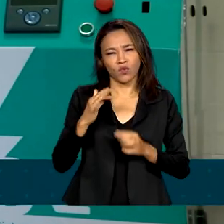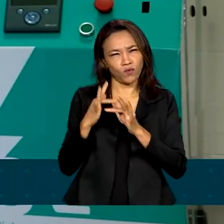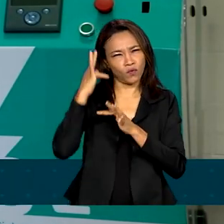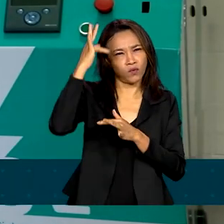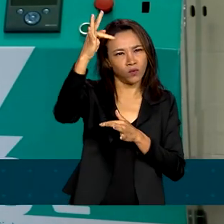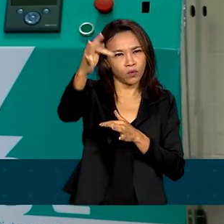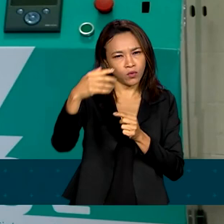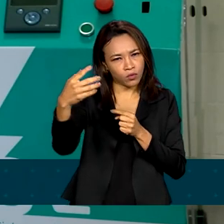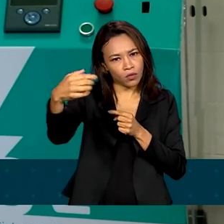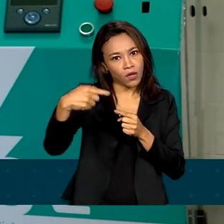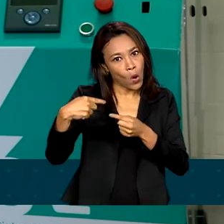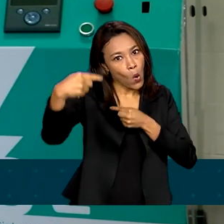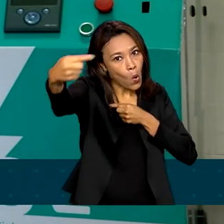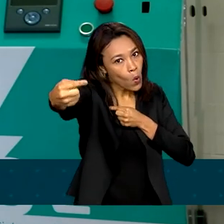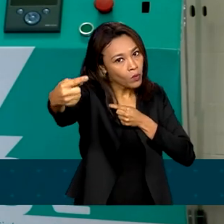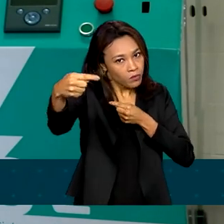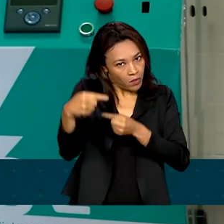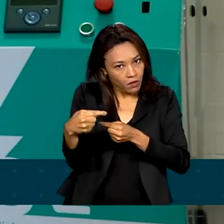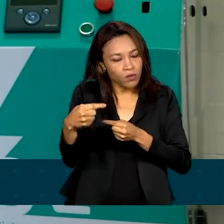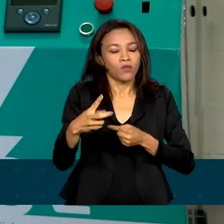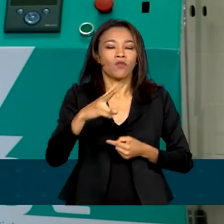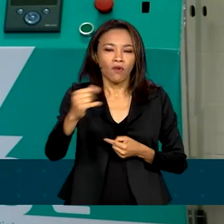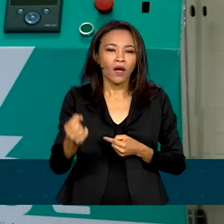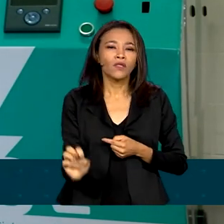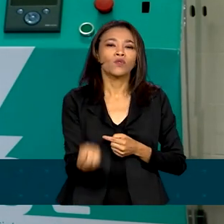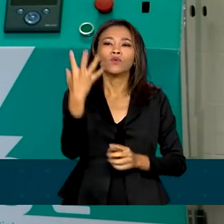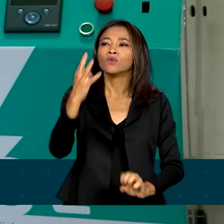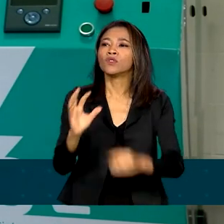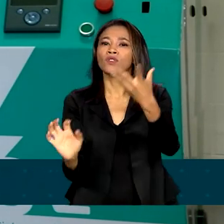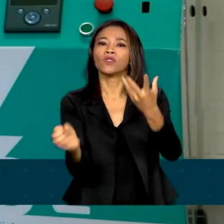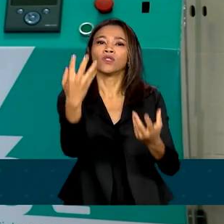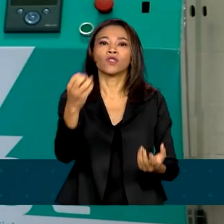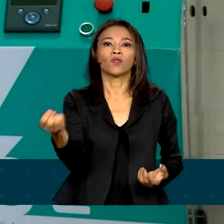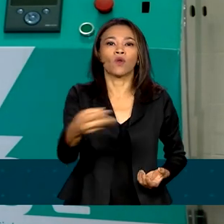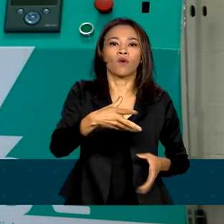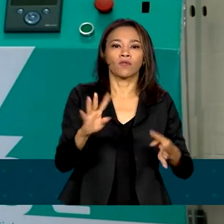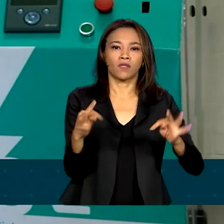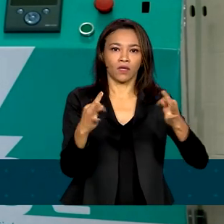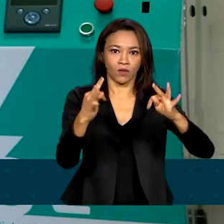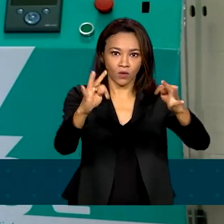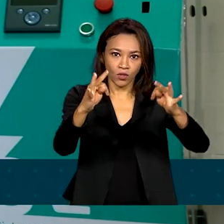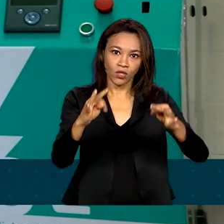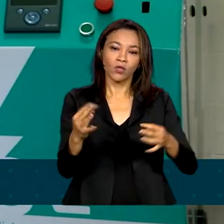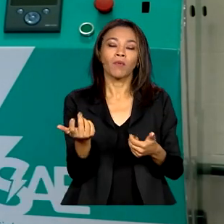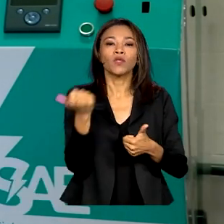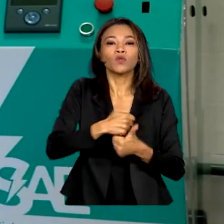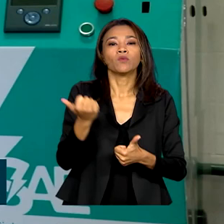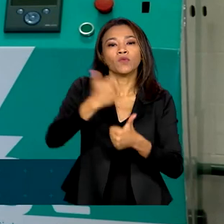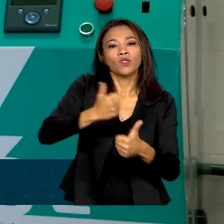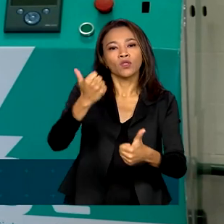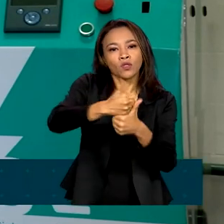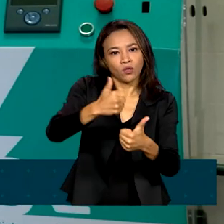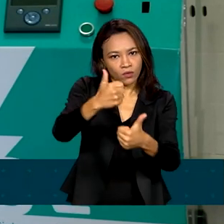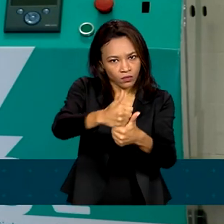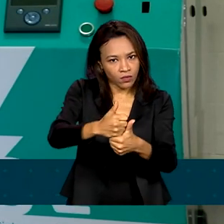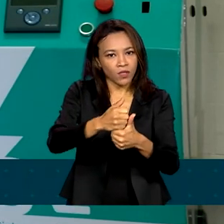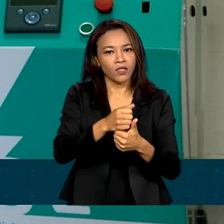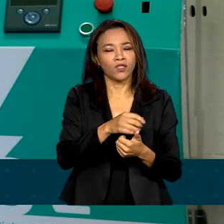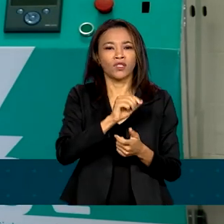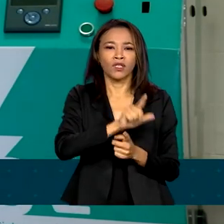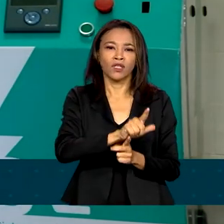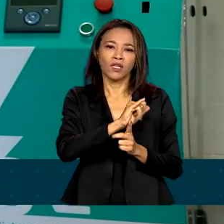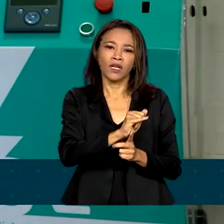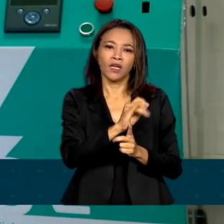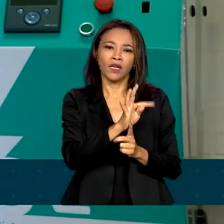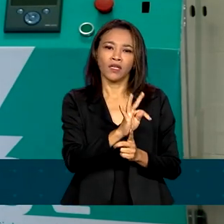prazo, deverão surgir novas tecnologias, como o sódio ou outras, para substituir alguns usos de lítio ou o